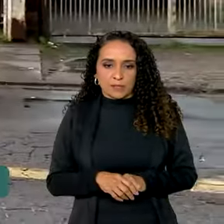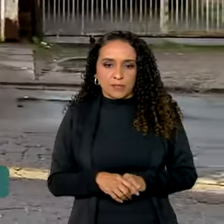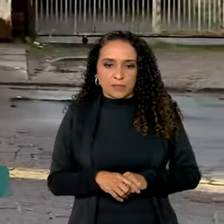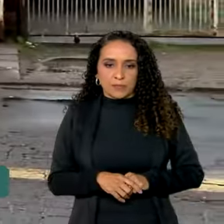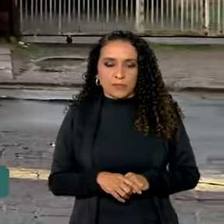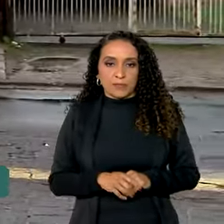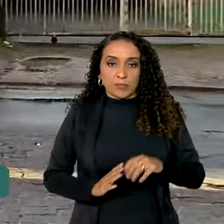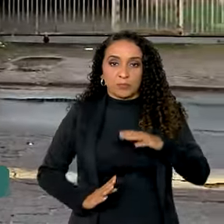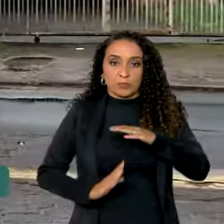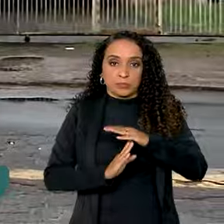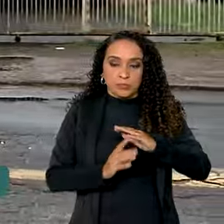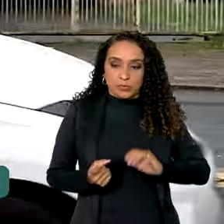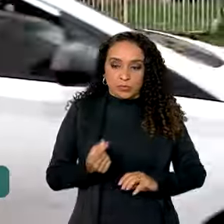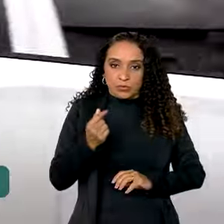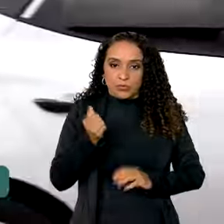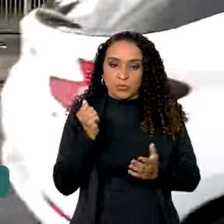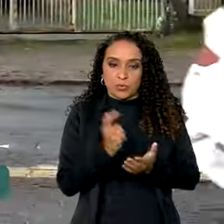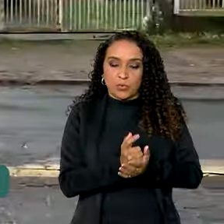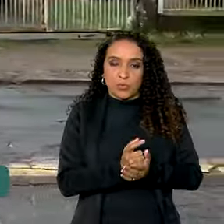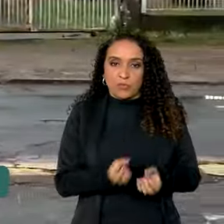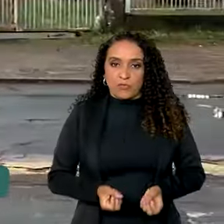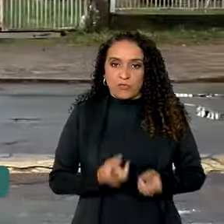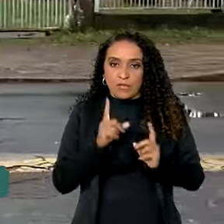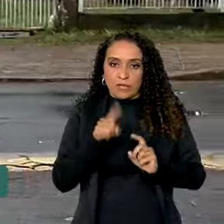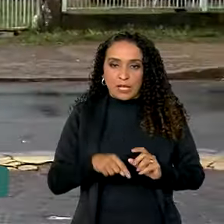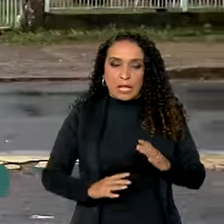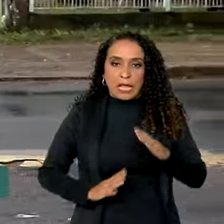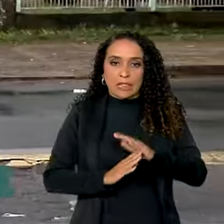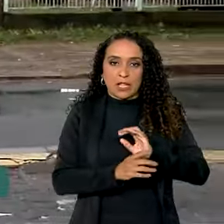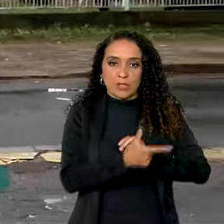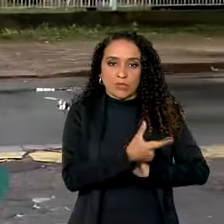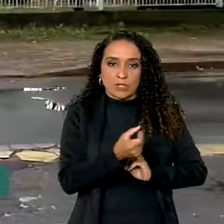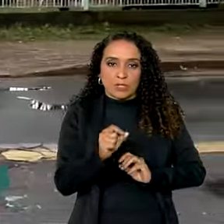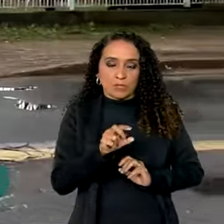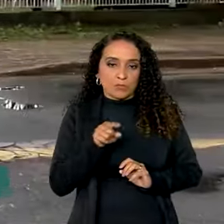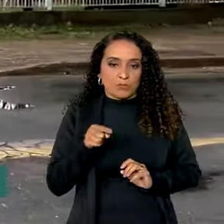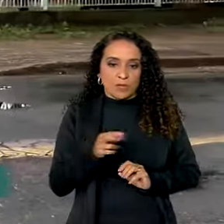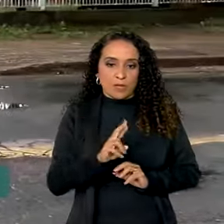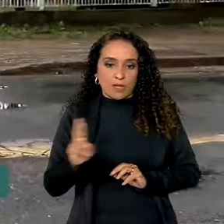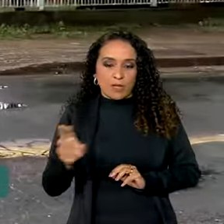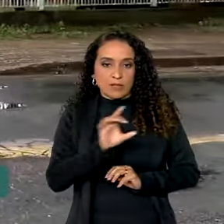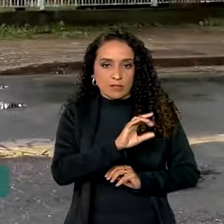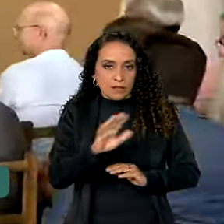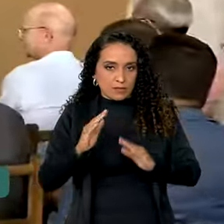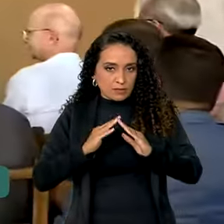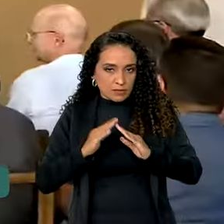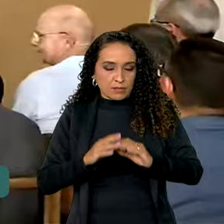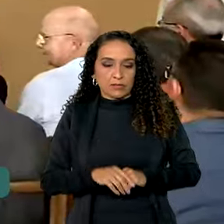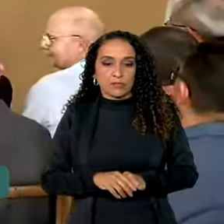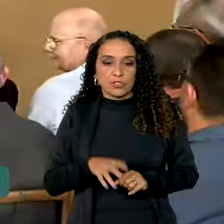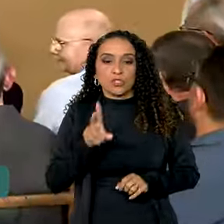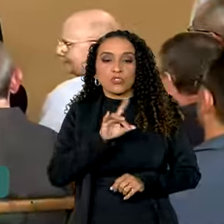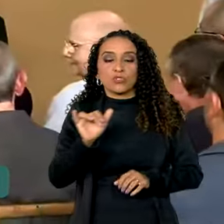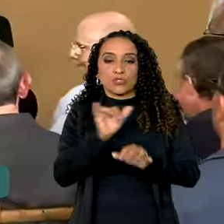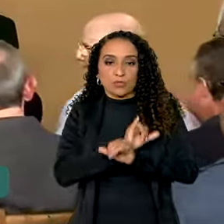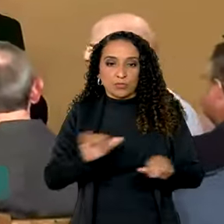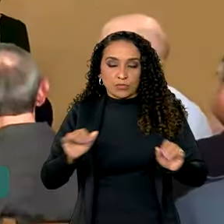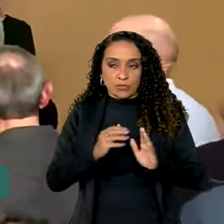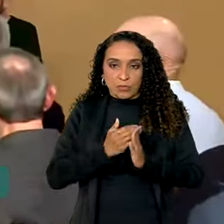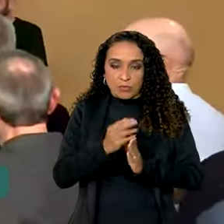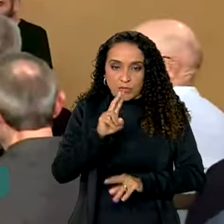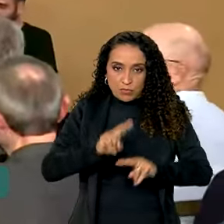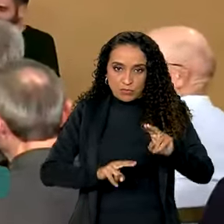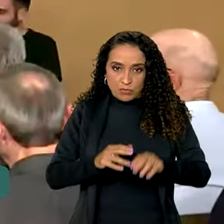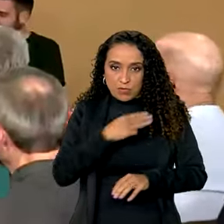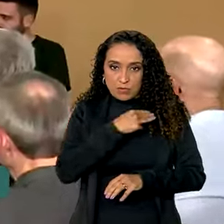O limite do valor de compra e venda será de até R 200 mil por imóvel. No dia do anúncio, no início do mês,